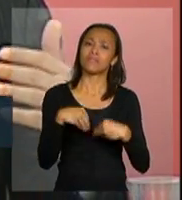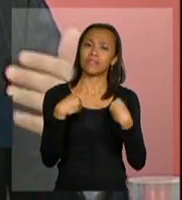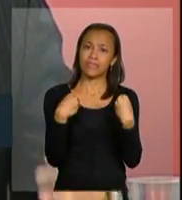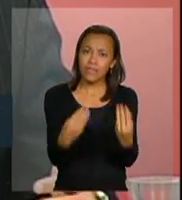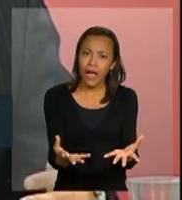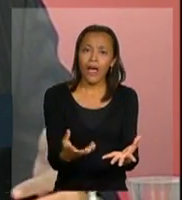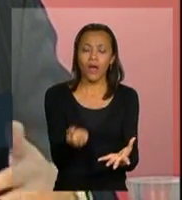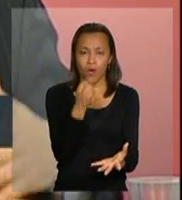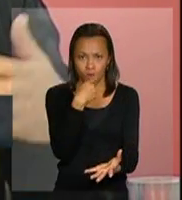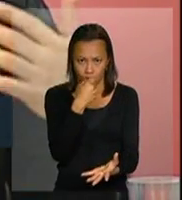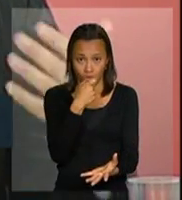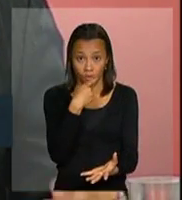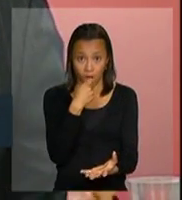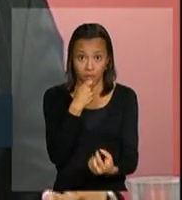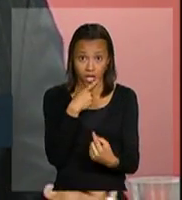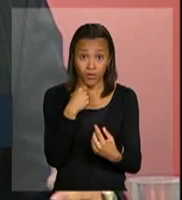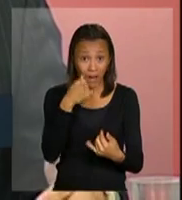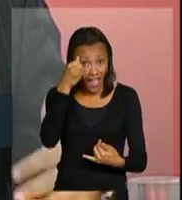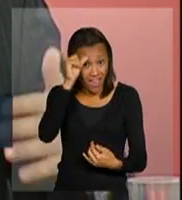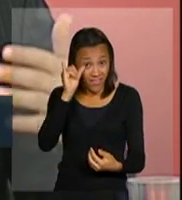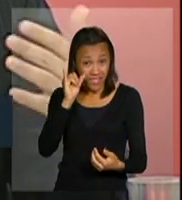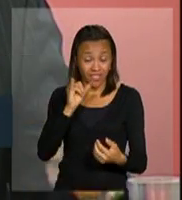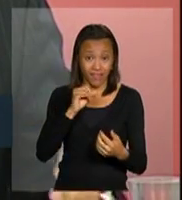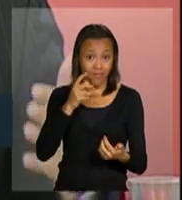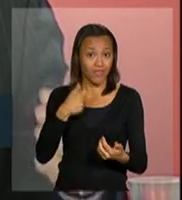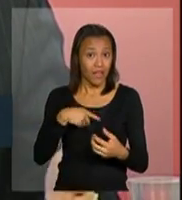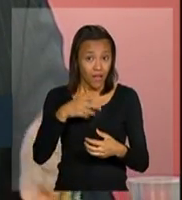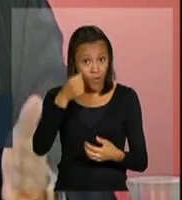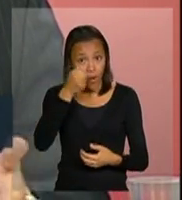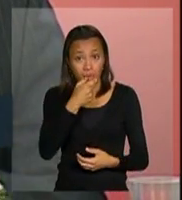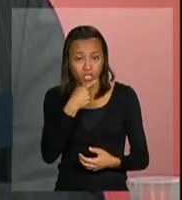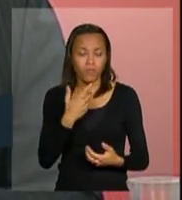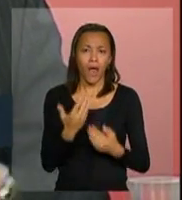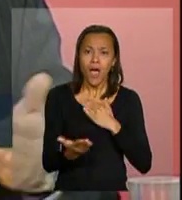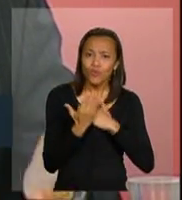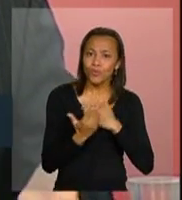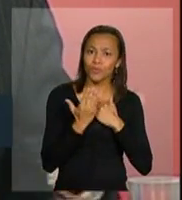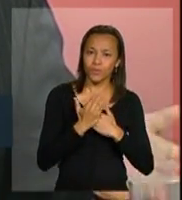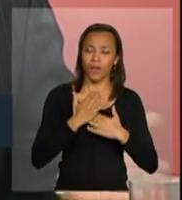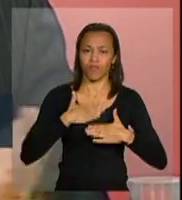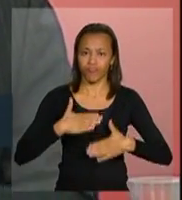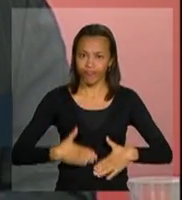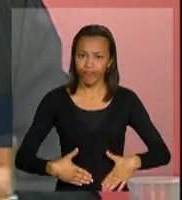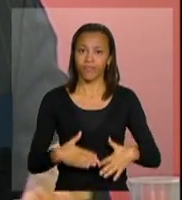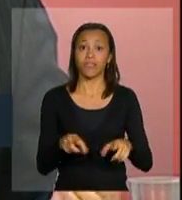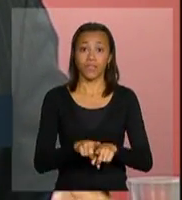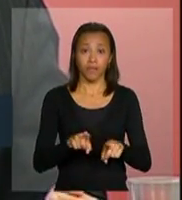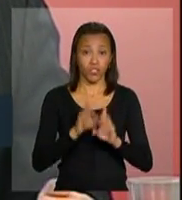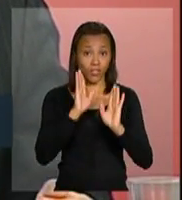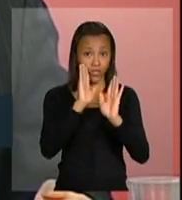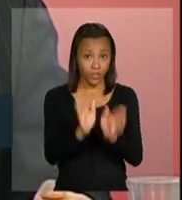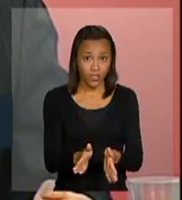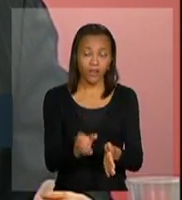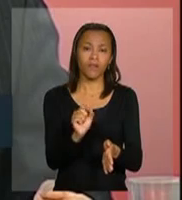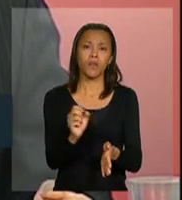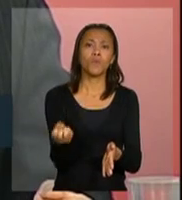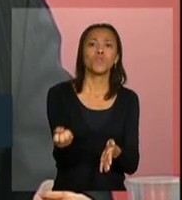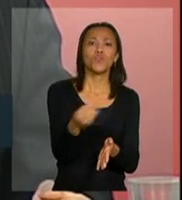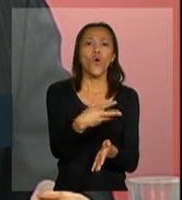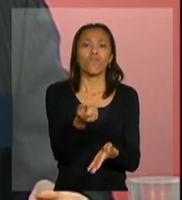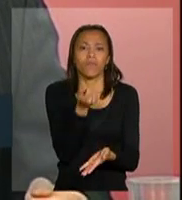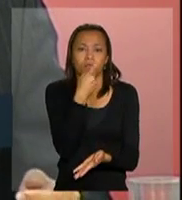antirretroviral bastante completa e o nosso esforço permanente de atualização, esse ano acabamos de incorporar uma nova